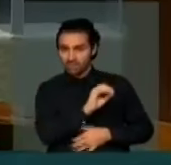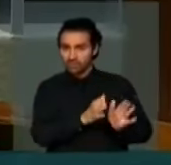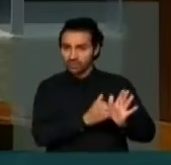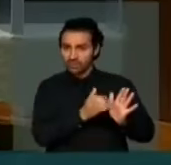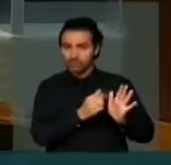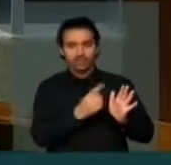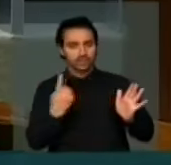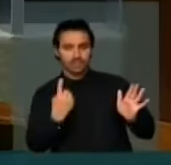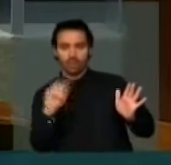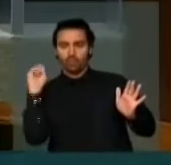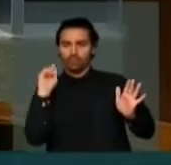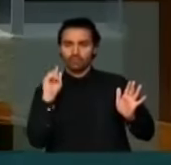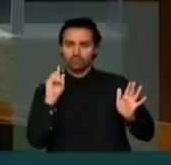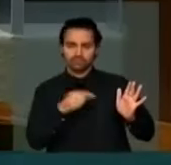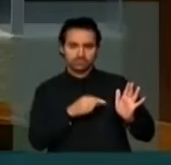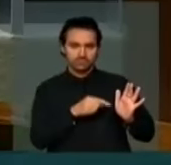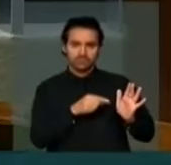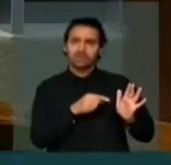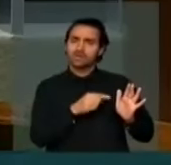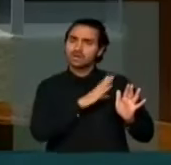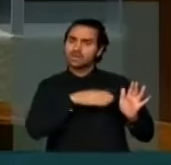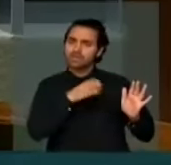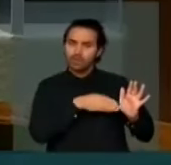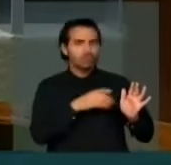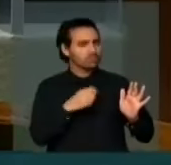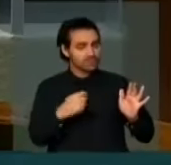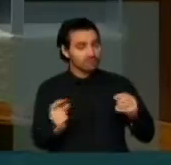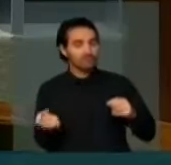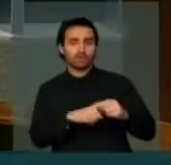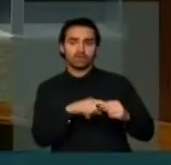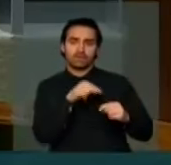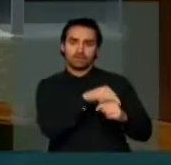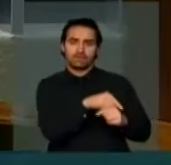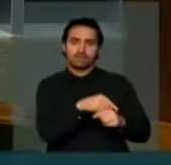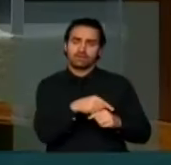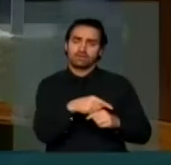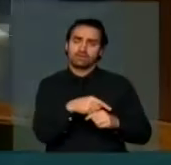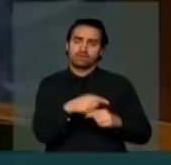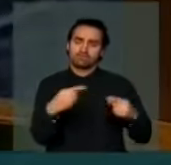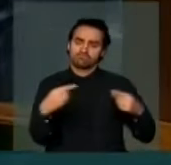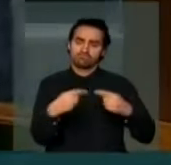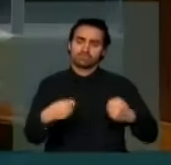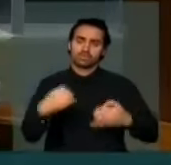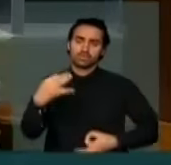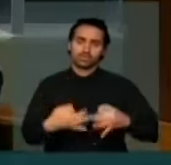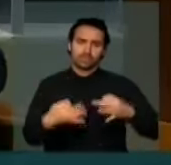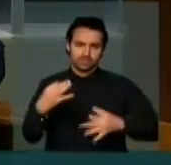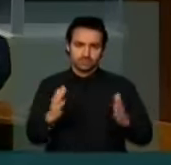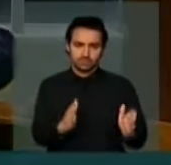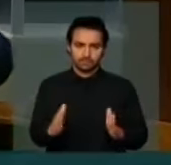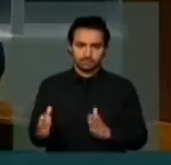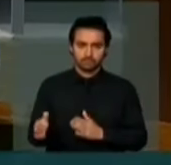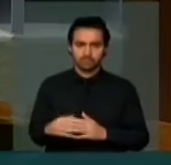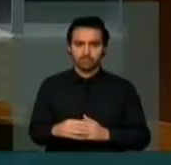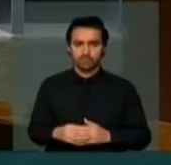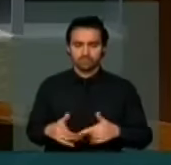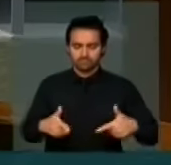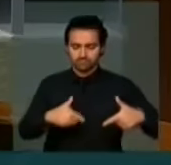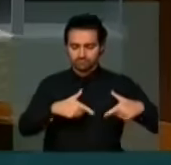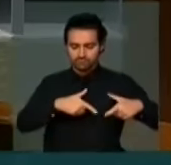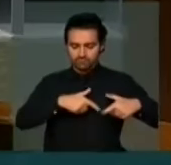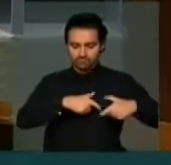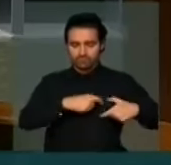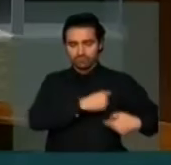Vamos derrubar o veto e cometermos um ato de justiça. Está aqui do lado do